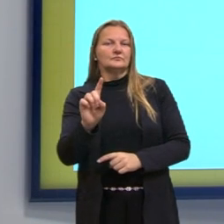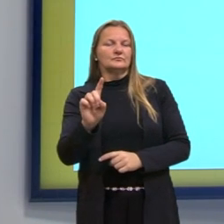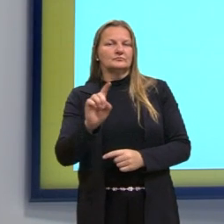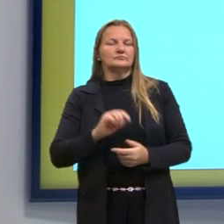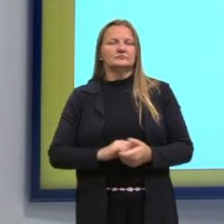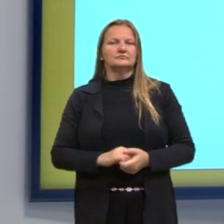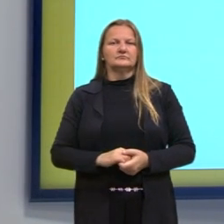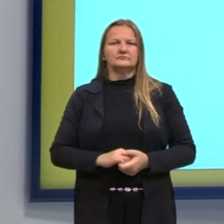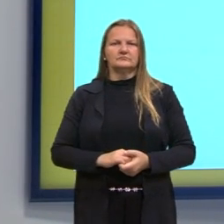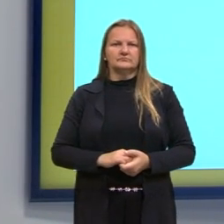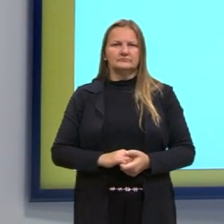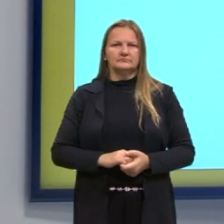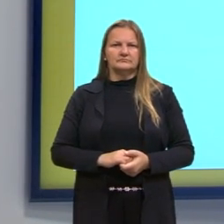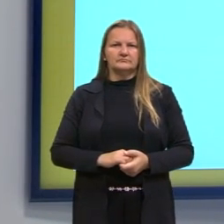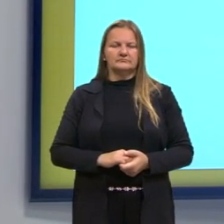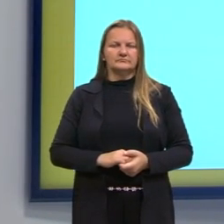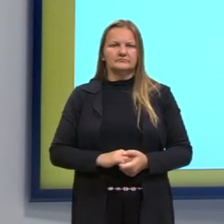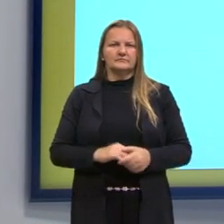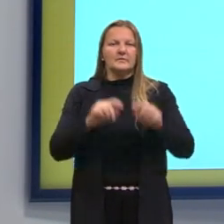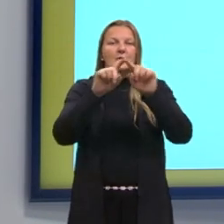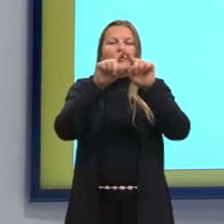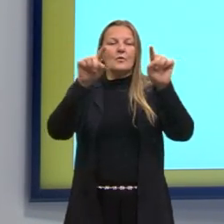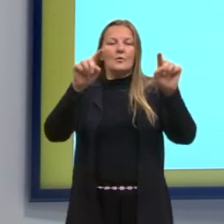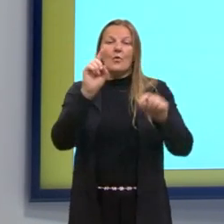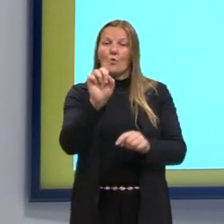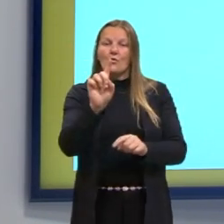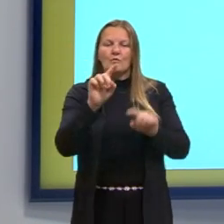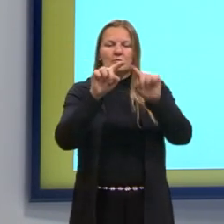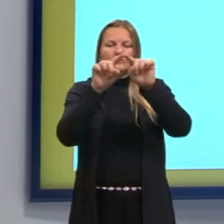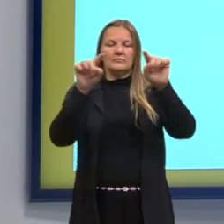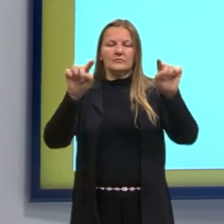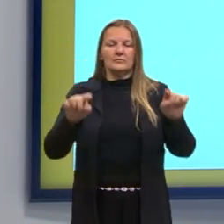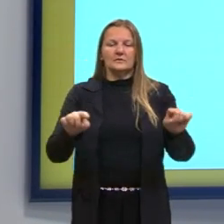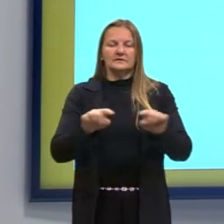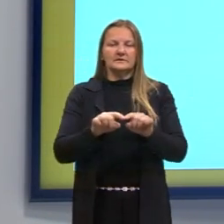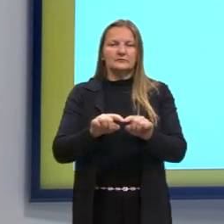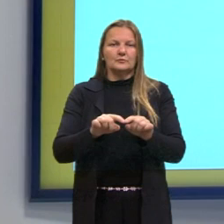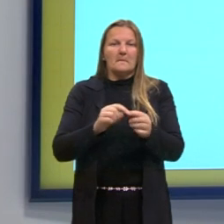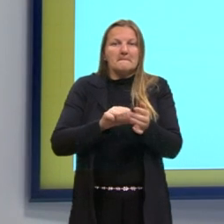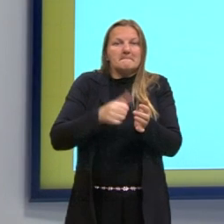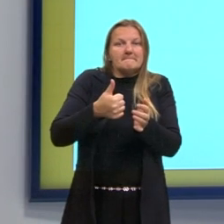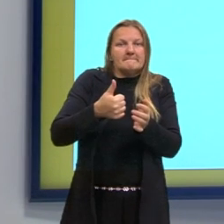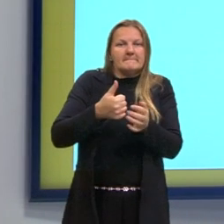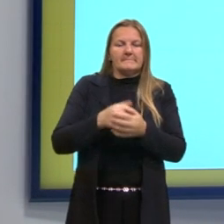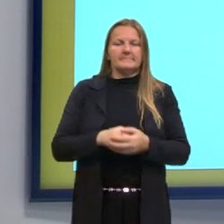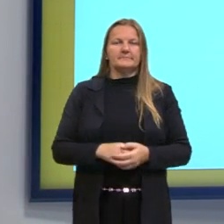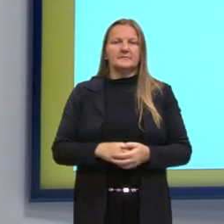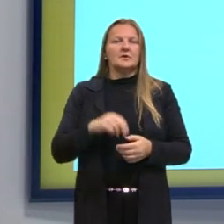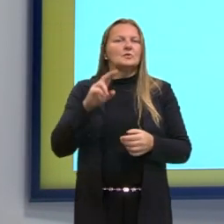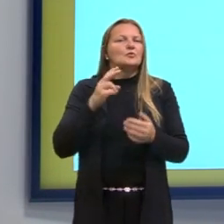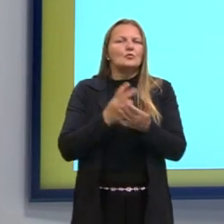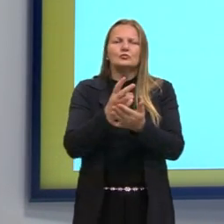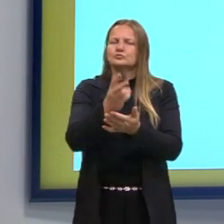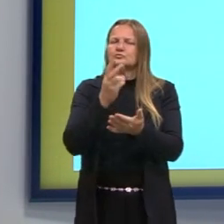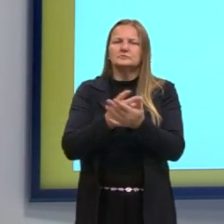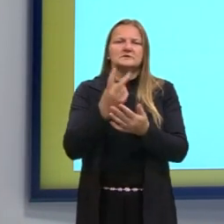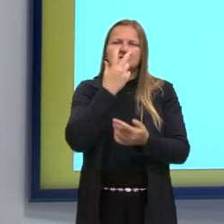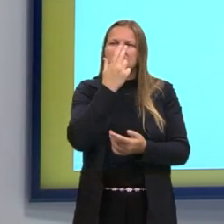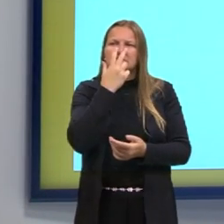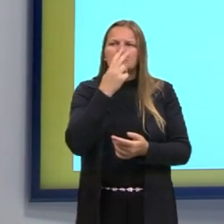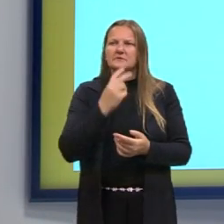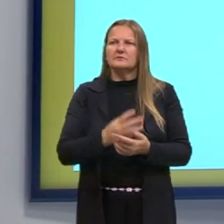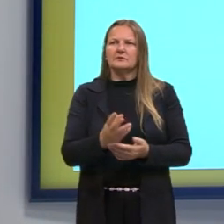o quadrado inicial. Como essa multiplicação por 1 não vai afetar, né, eu posso simplesmente deixar